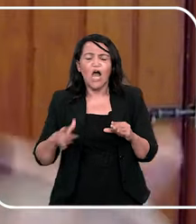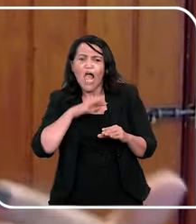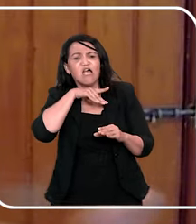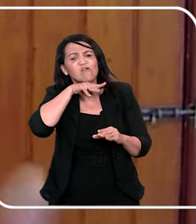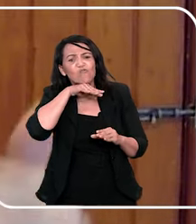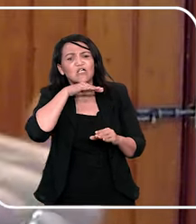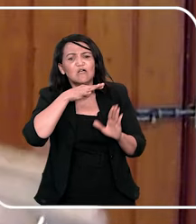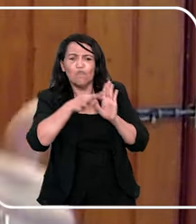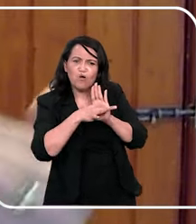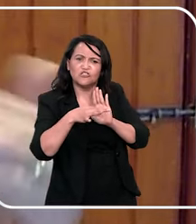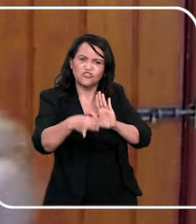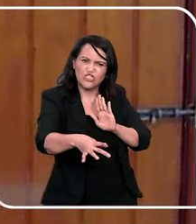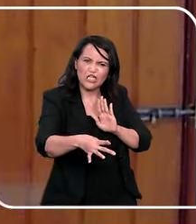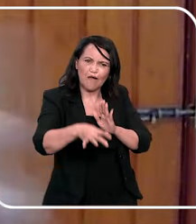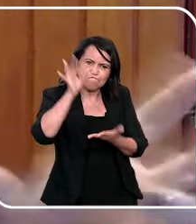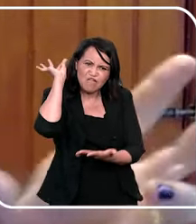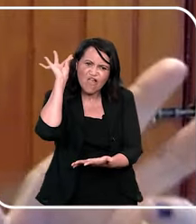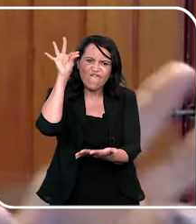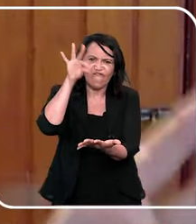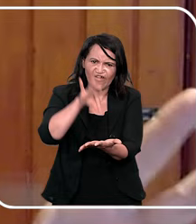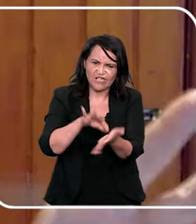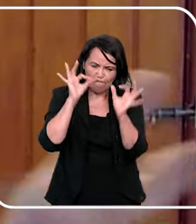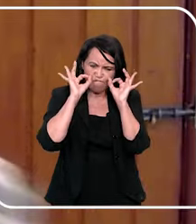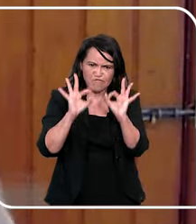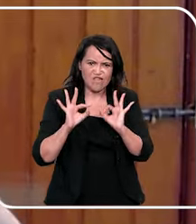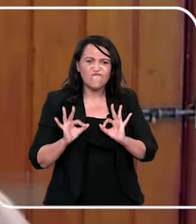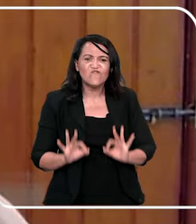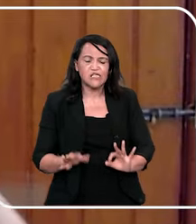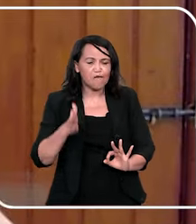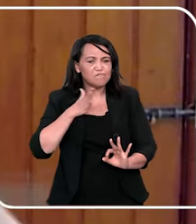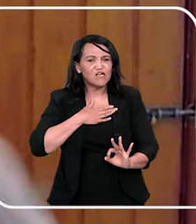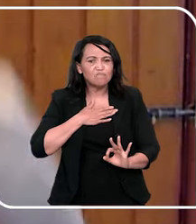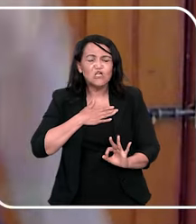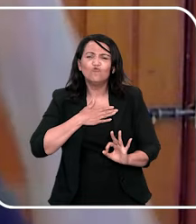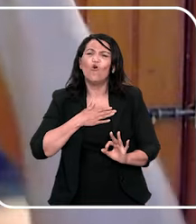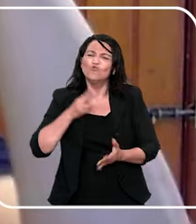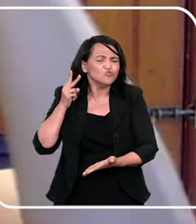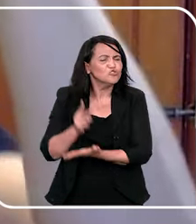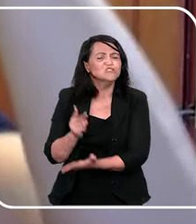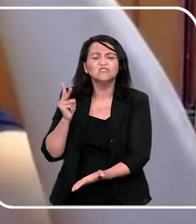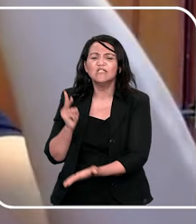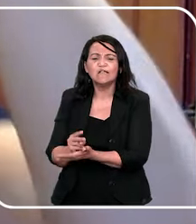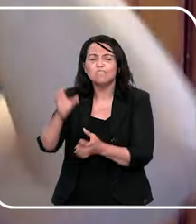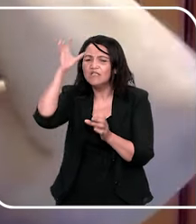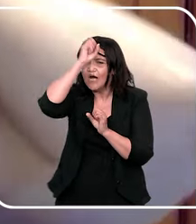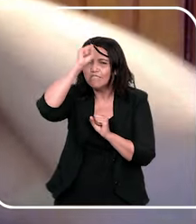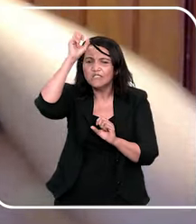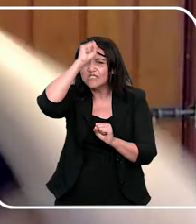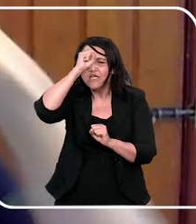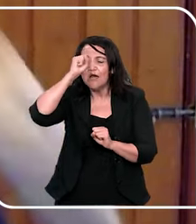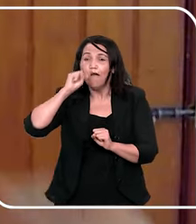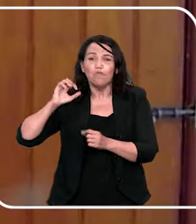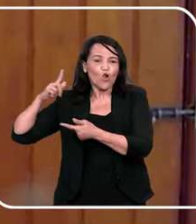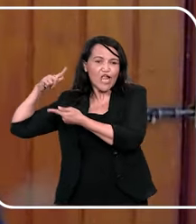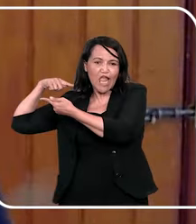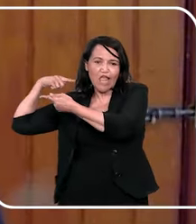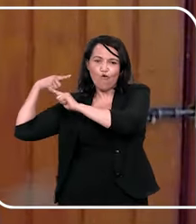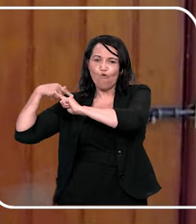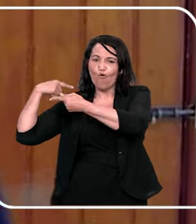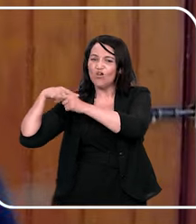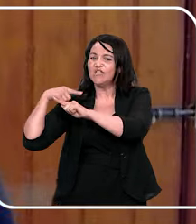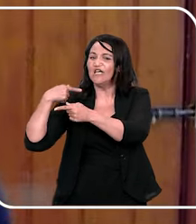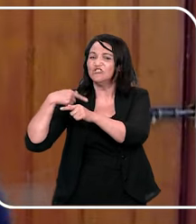Então, por último, eu vou deixar assim a dica de ouro que eu acho que eu trago para mim porque eu estou sempre aprendendo porque eu formo muito